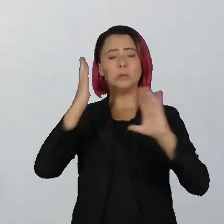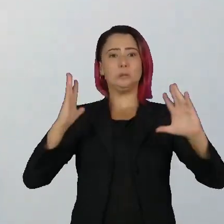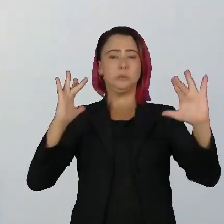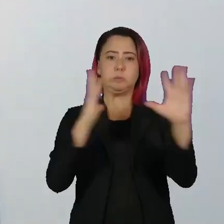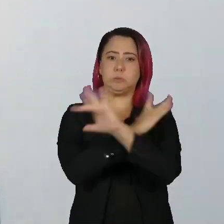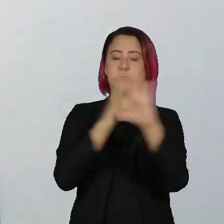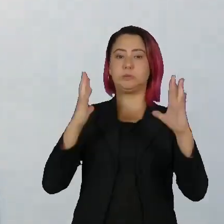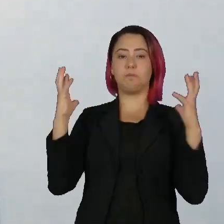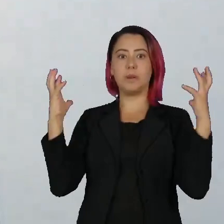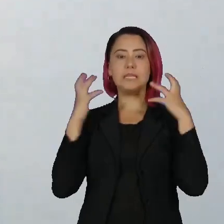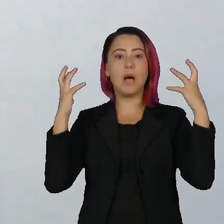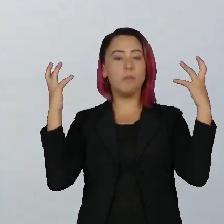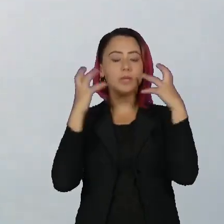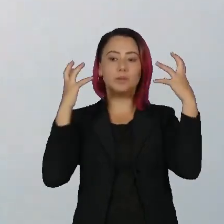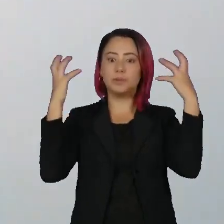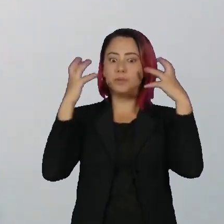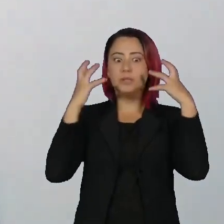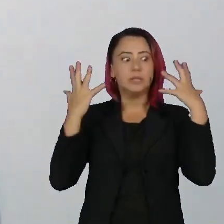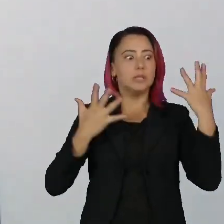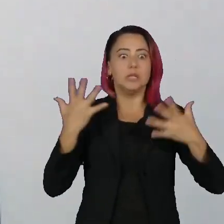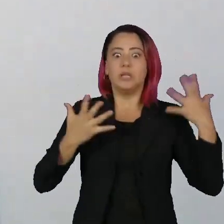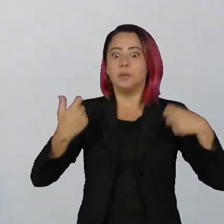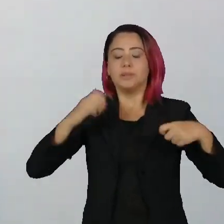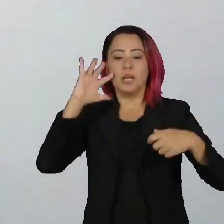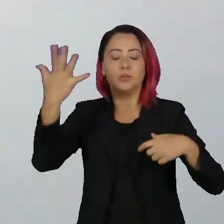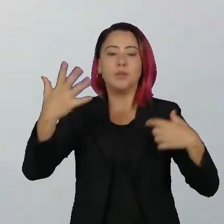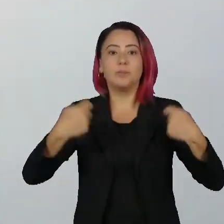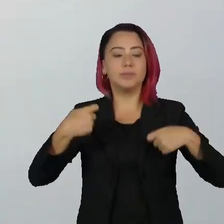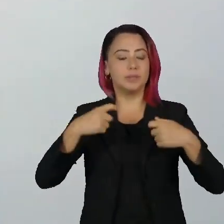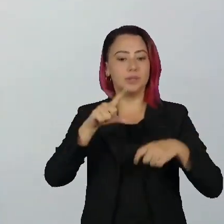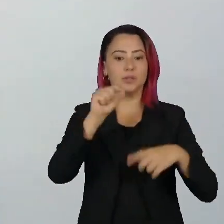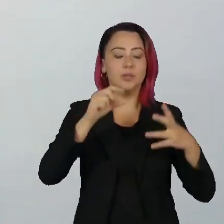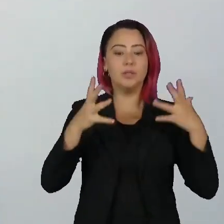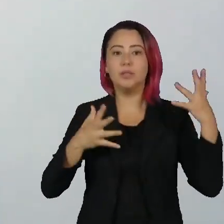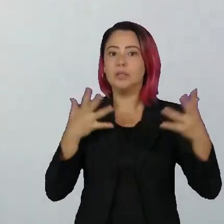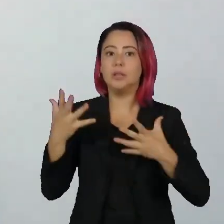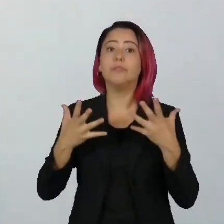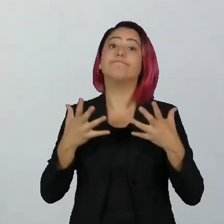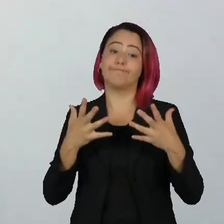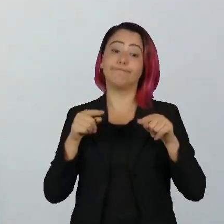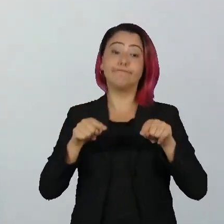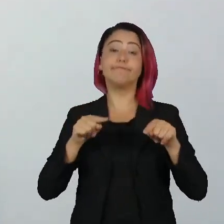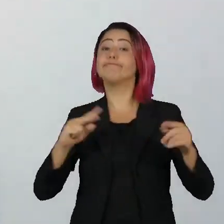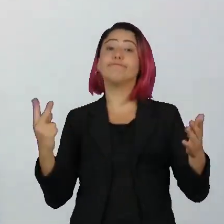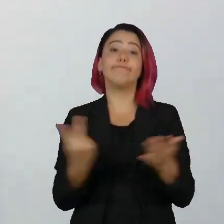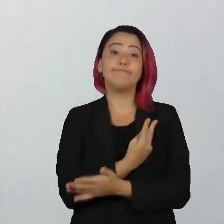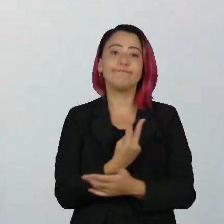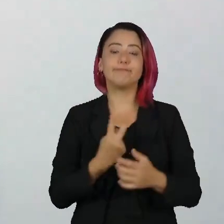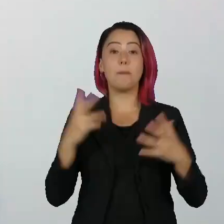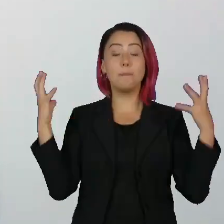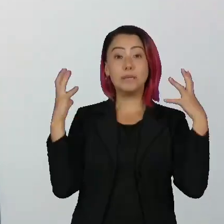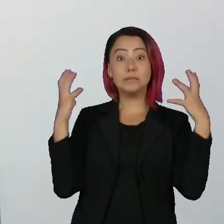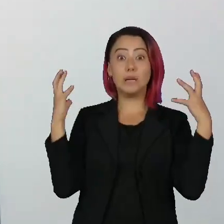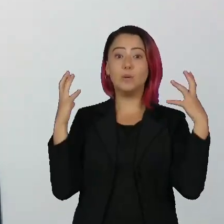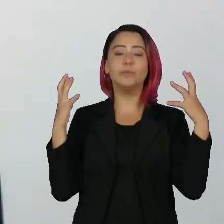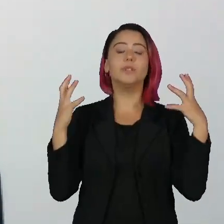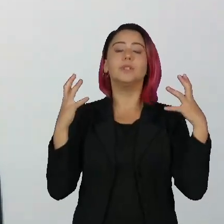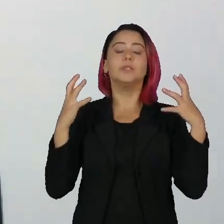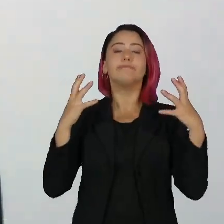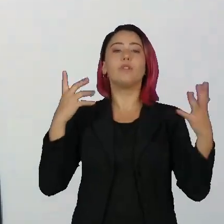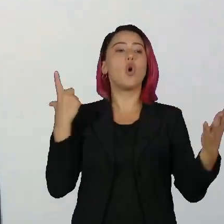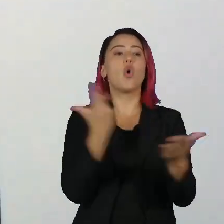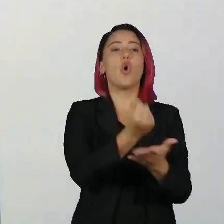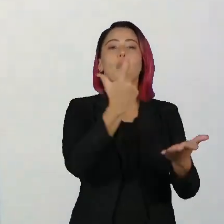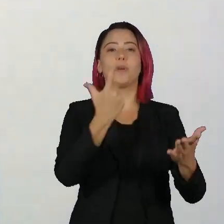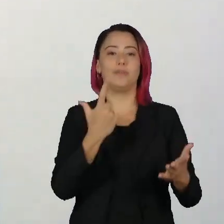pressão emocional para tomar uma decisão e muitas das vezes nessa pressão eu acabo fazendo